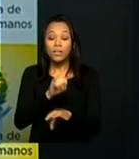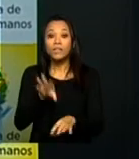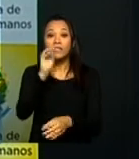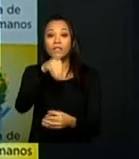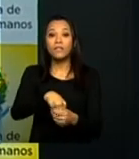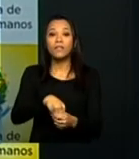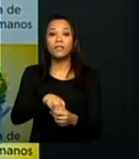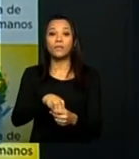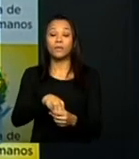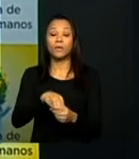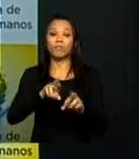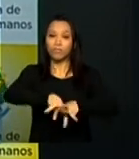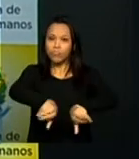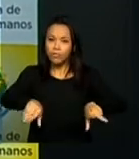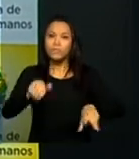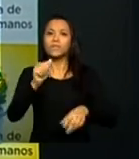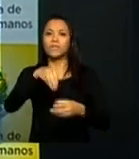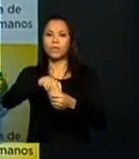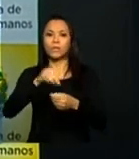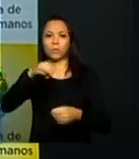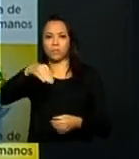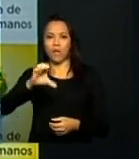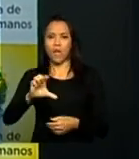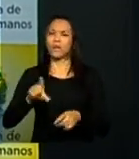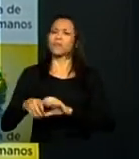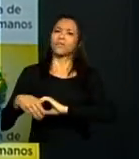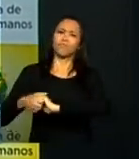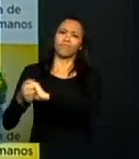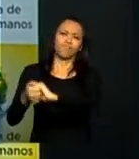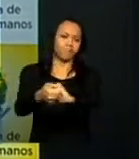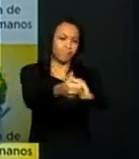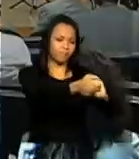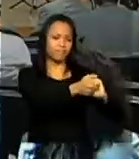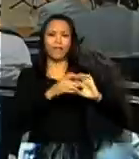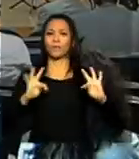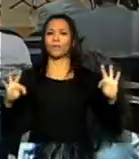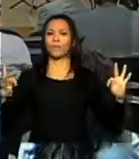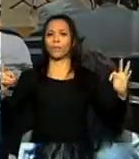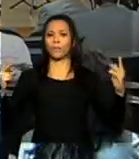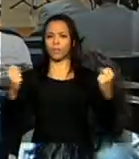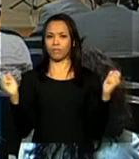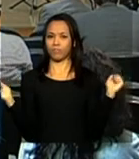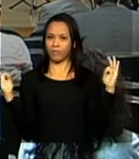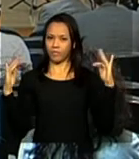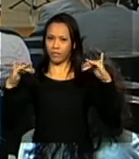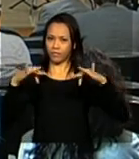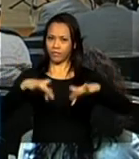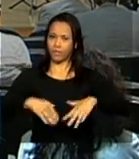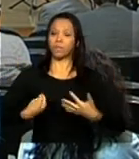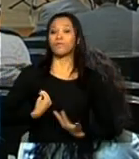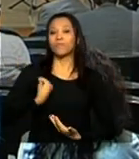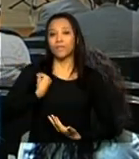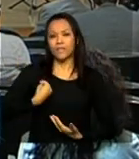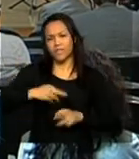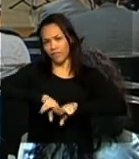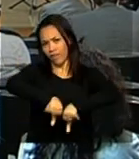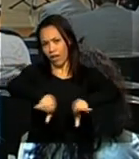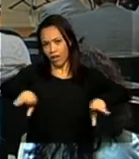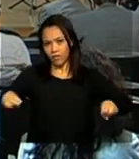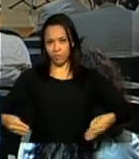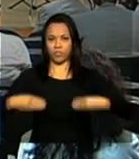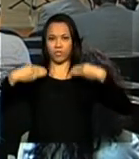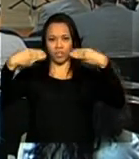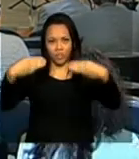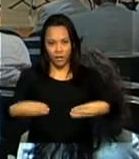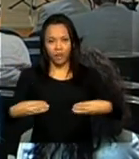Educação. Cumprimentar aqui todos os presentes, dirigentes aqui do MEC, dirigentes de todos os ministérios aqui citados.